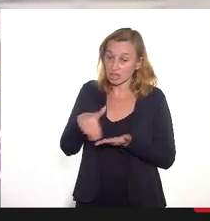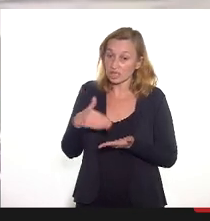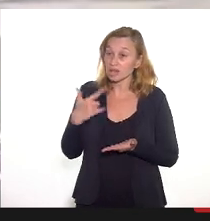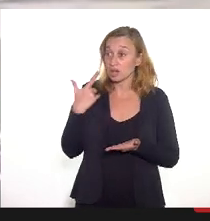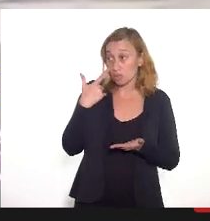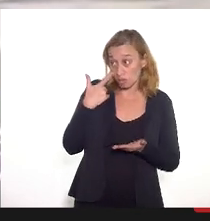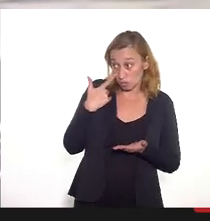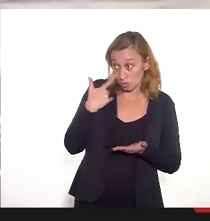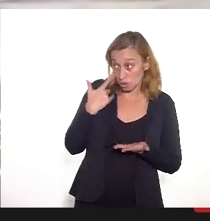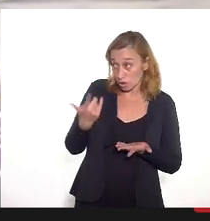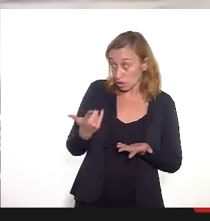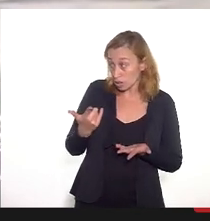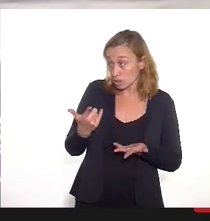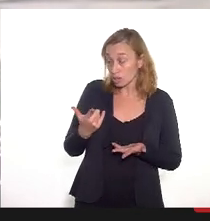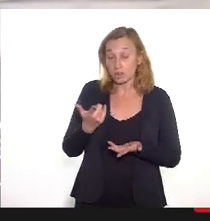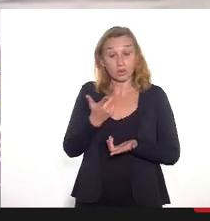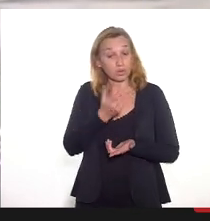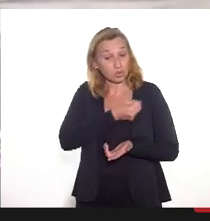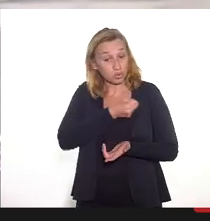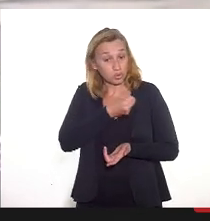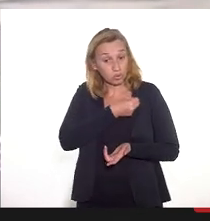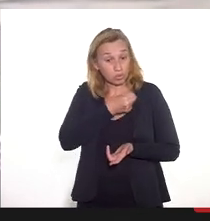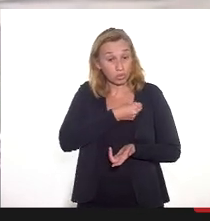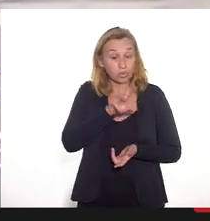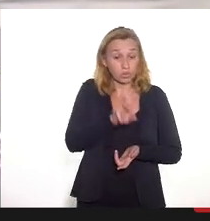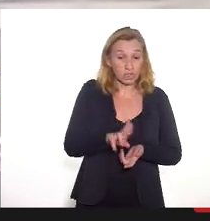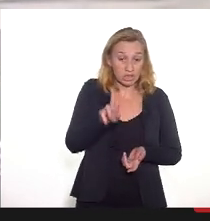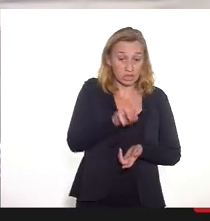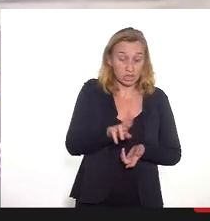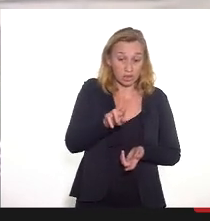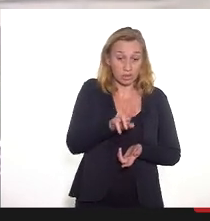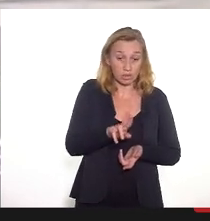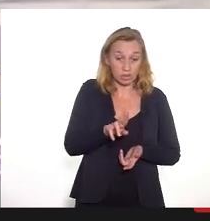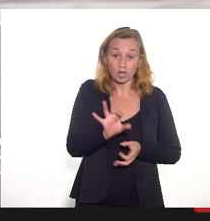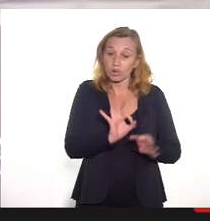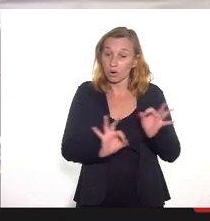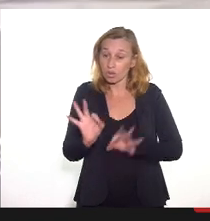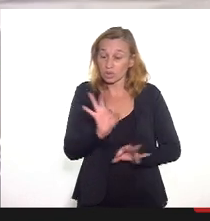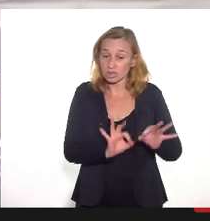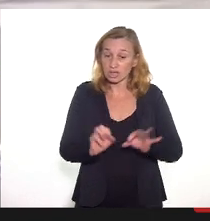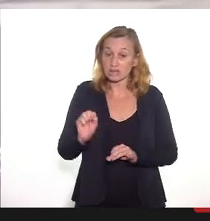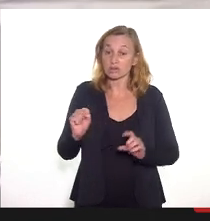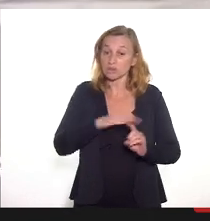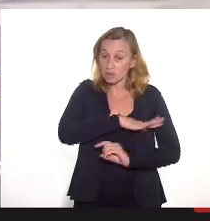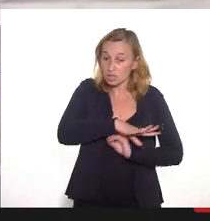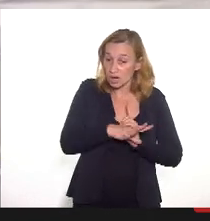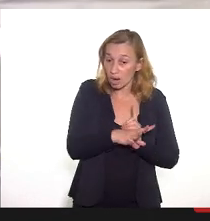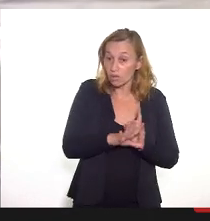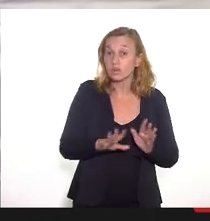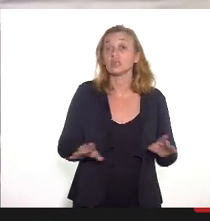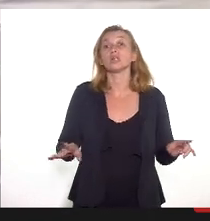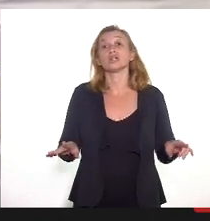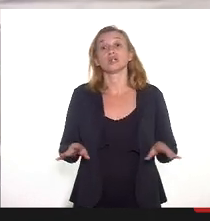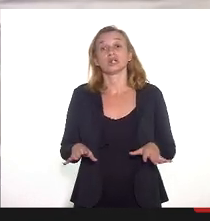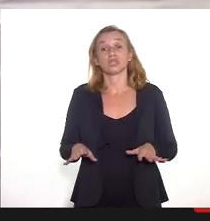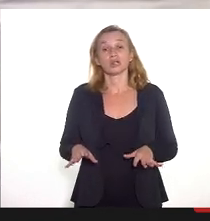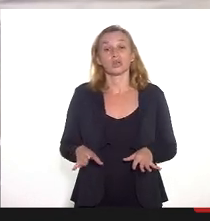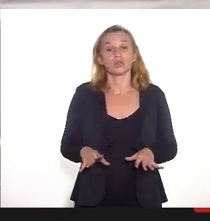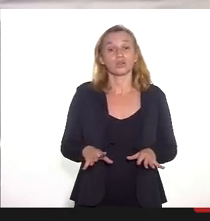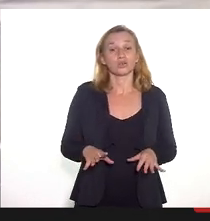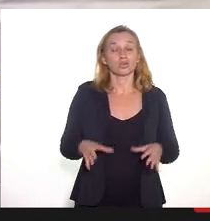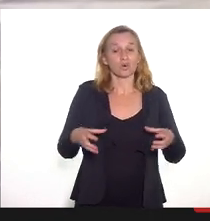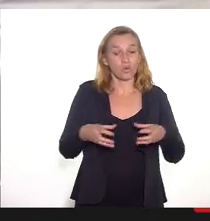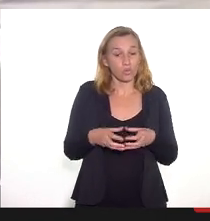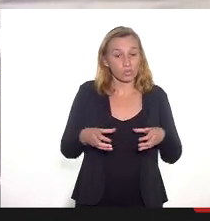assim que indicam os números, pela utilização das organizações sociais. E, na apuração da